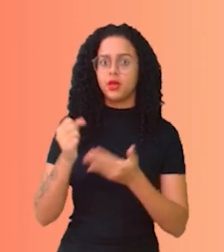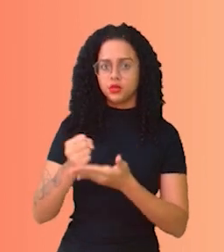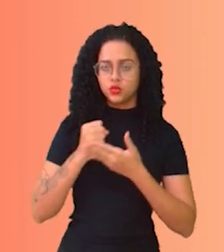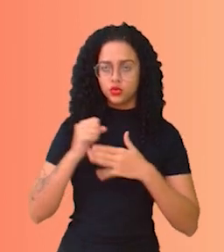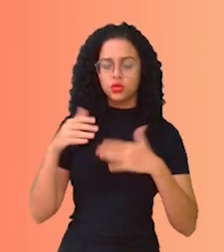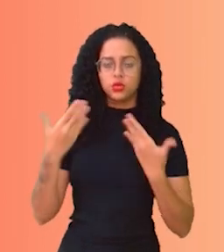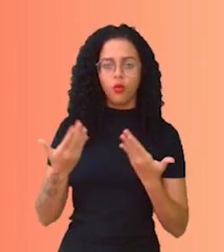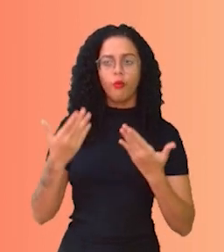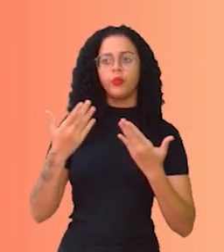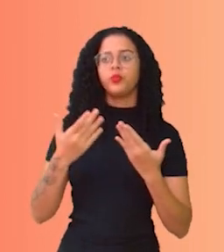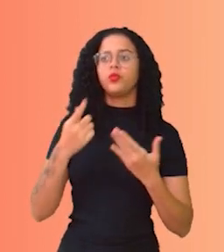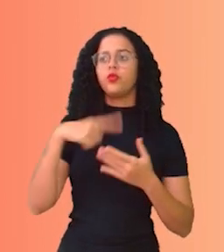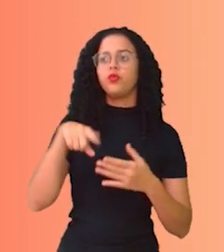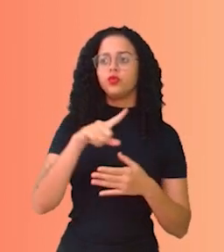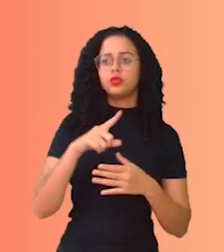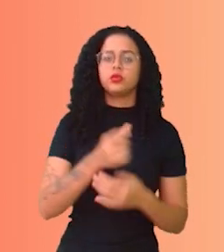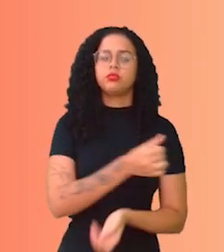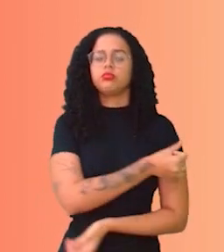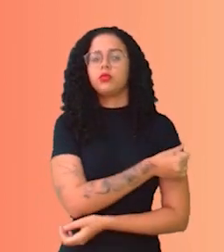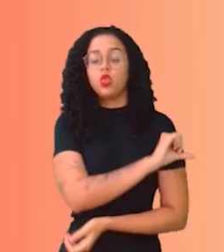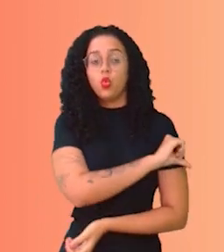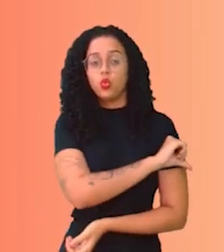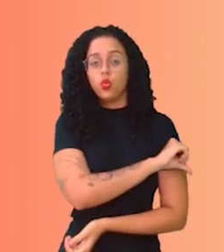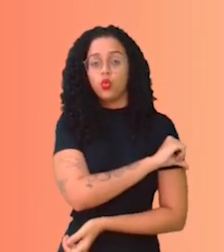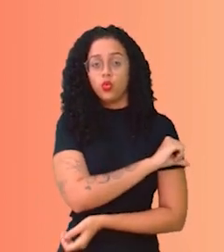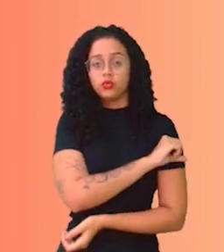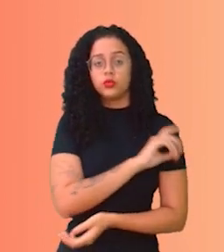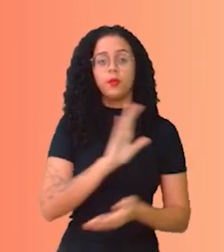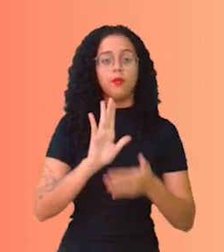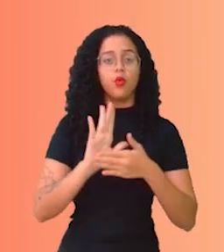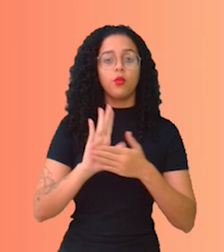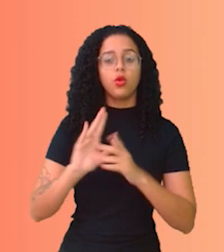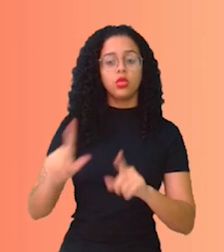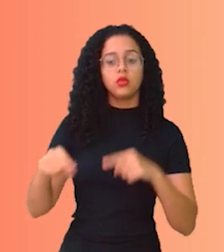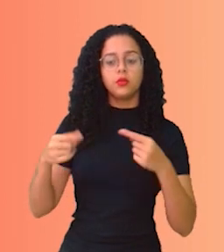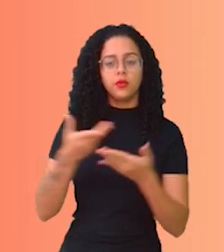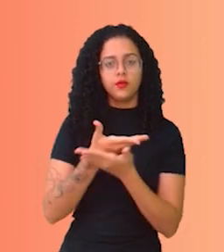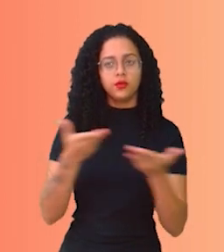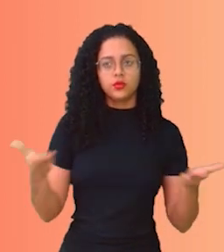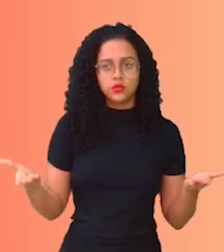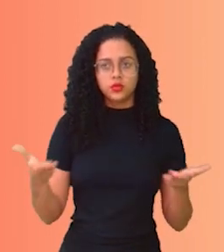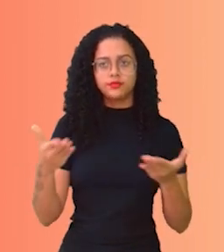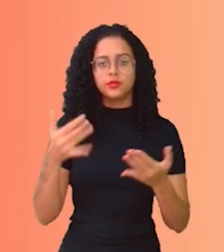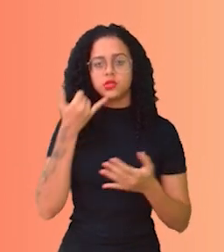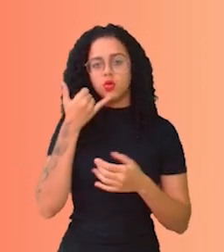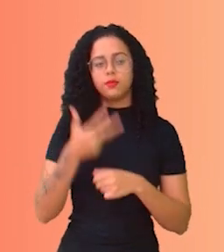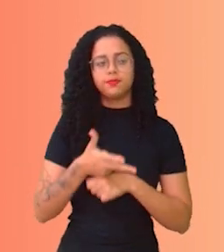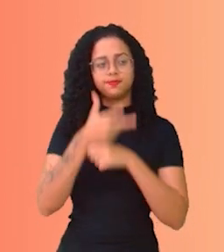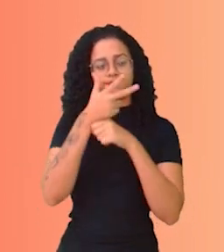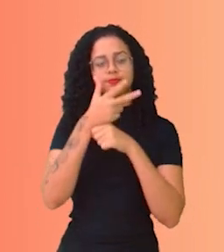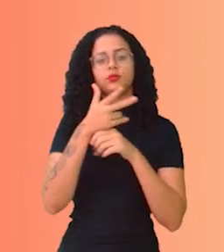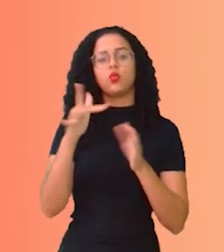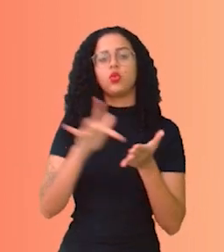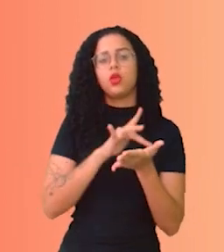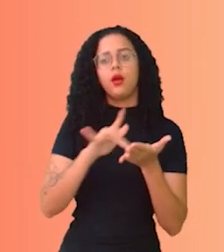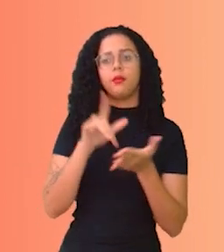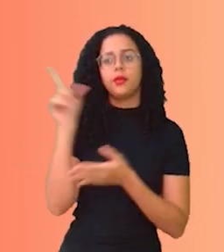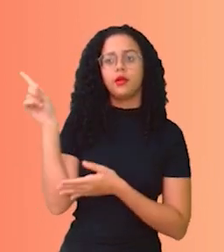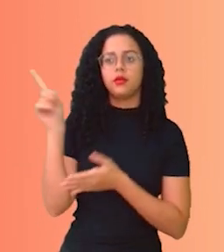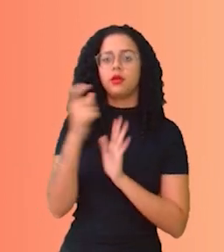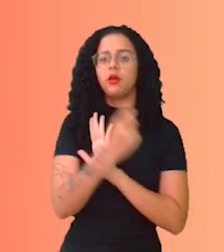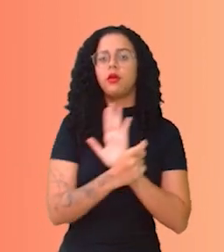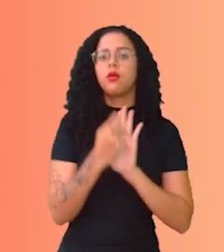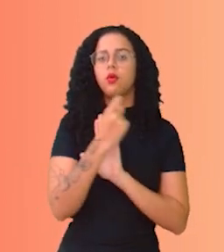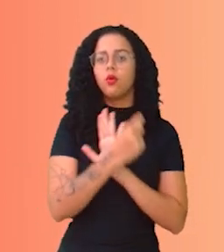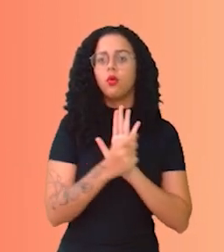Diante disso, vocês são nono ano, a gente está propondo esse desafio para vocês. Aproximem o celular, o tablet, nesse QR Code.